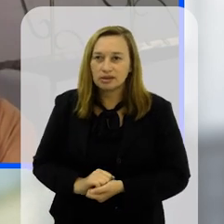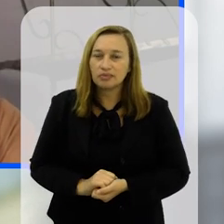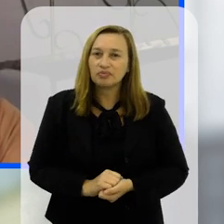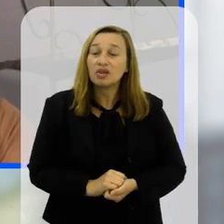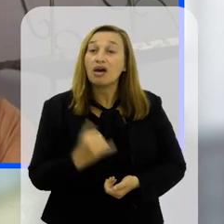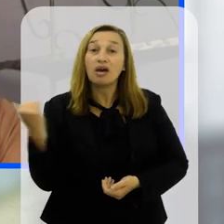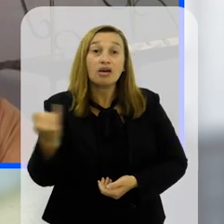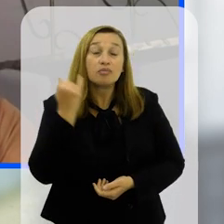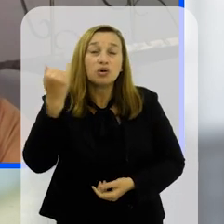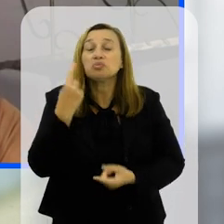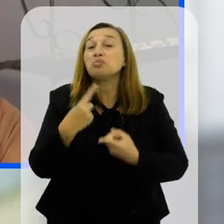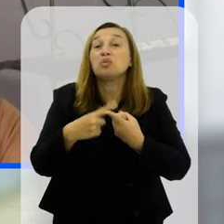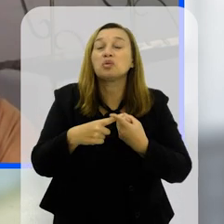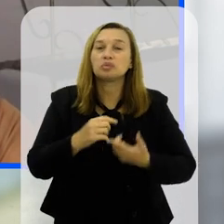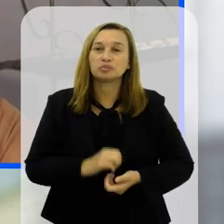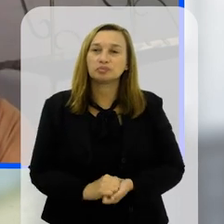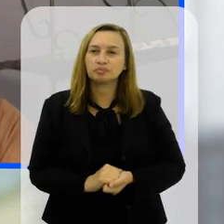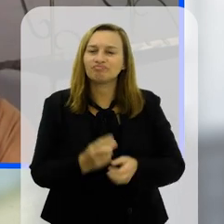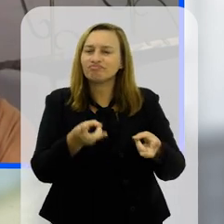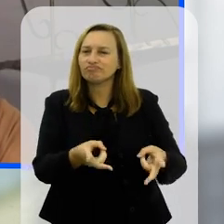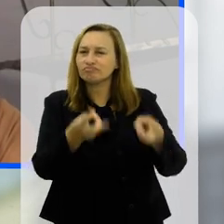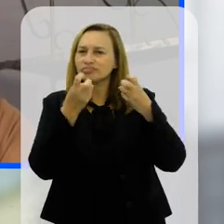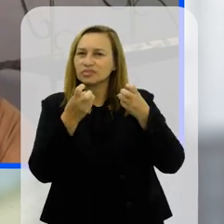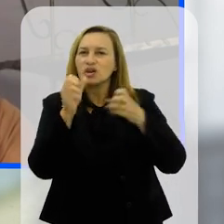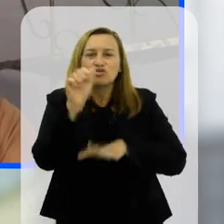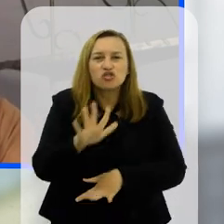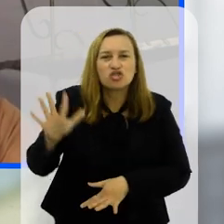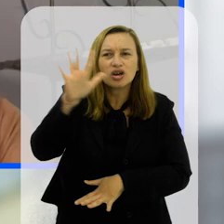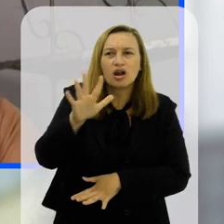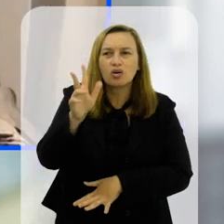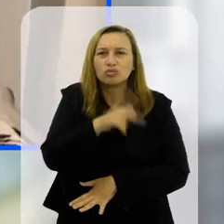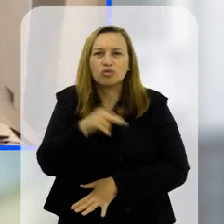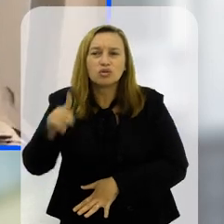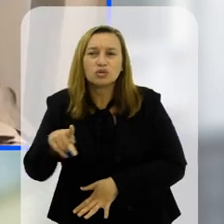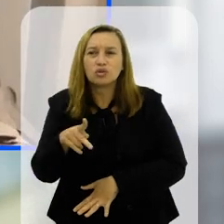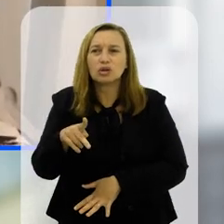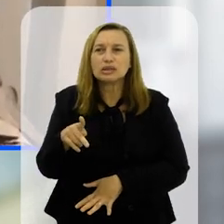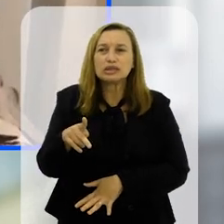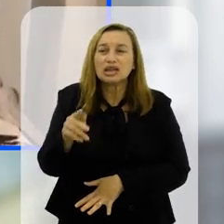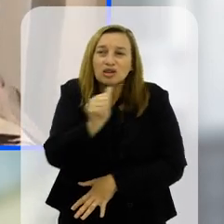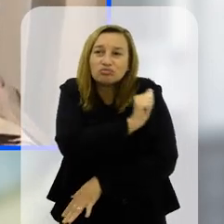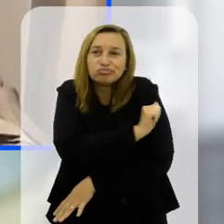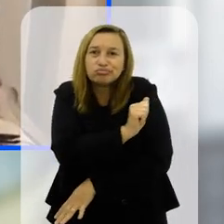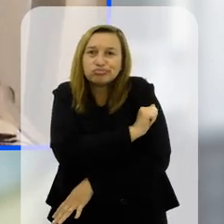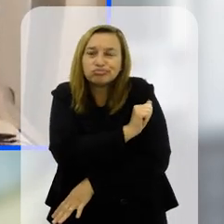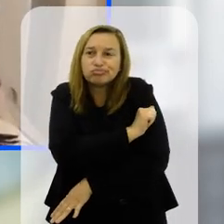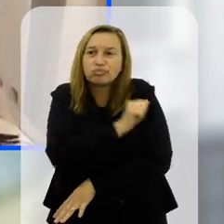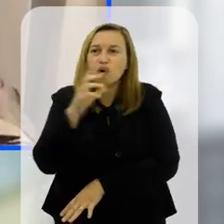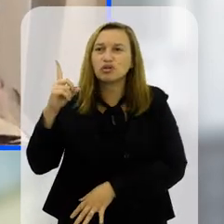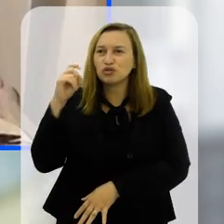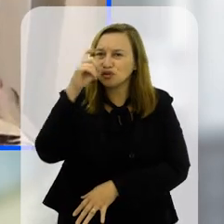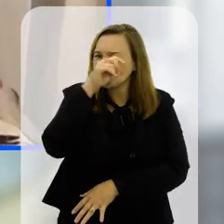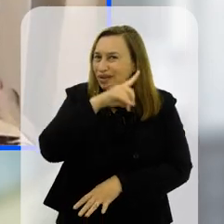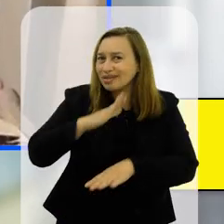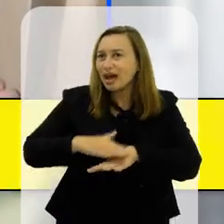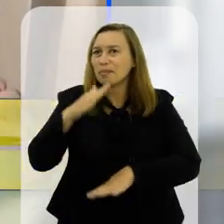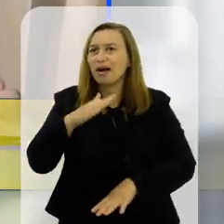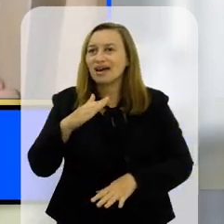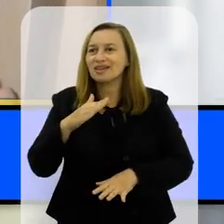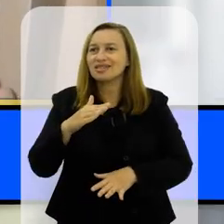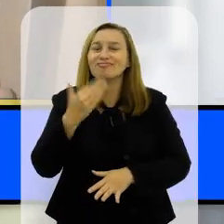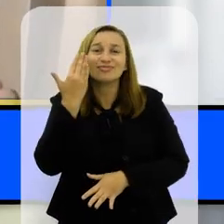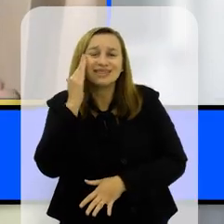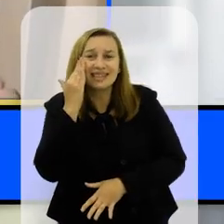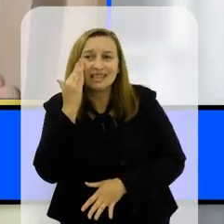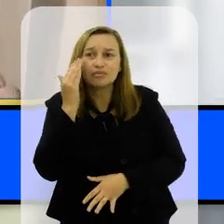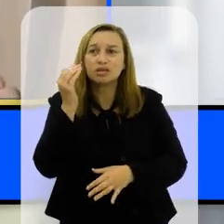É muito importante porque a percepção geral dos professores é que os alunos estão tendo uma dificuldade maior na